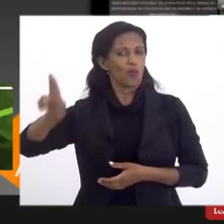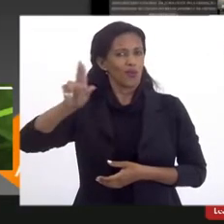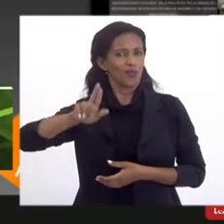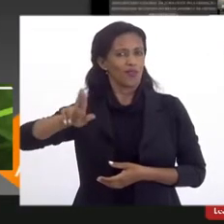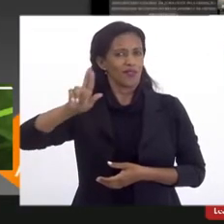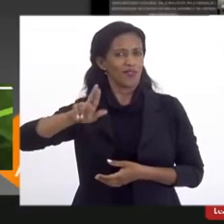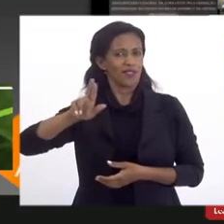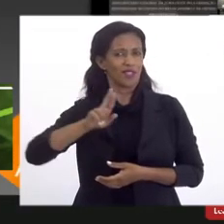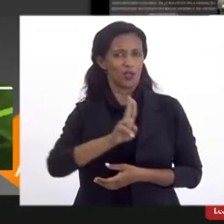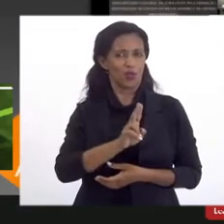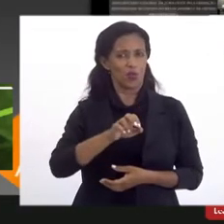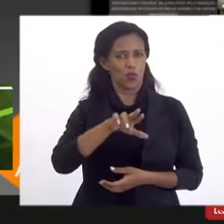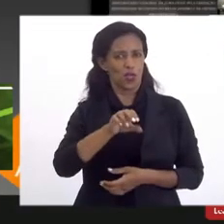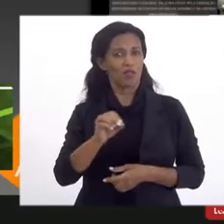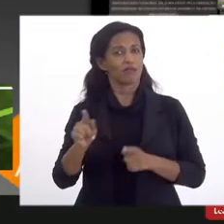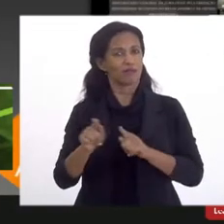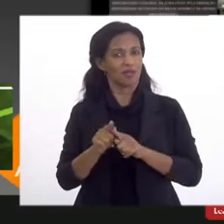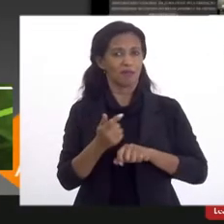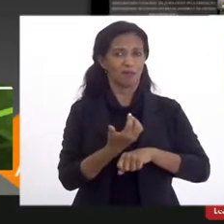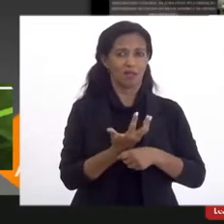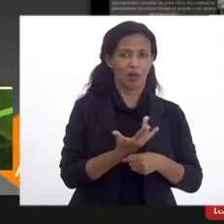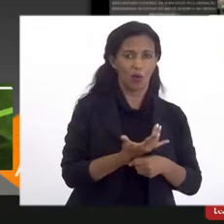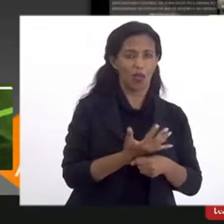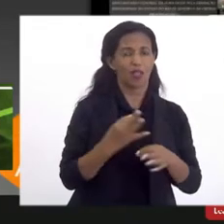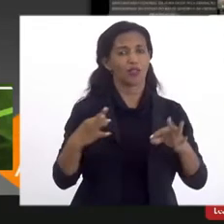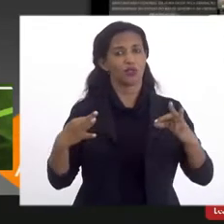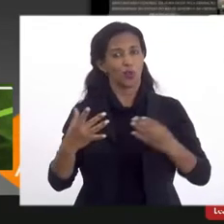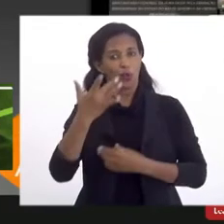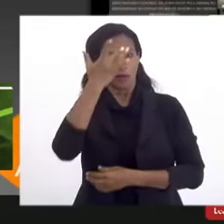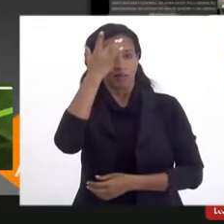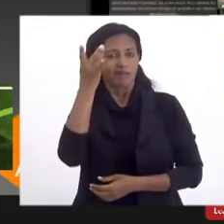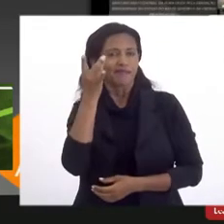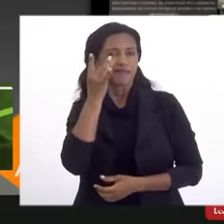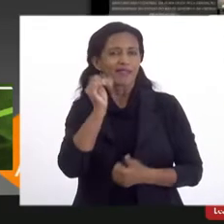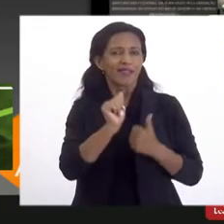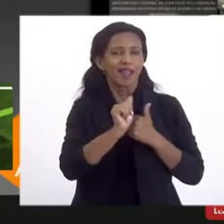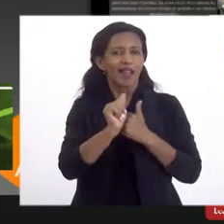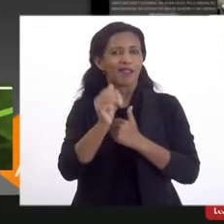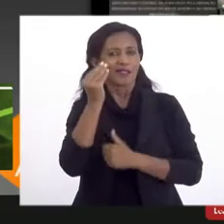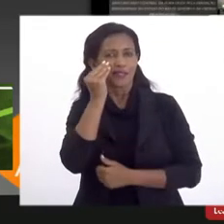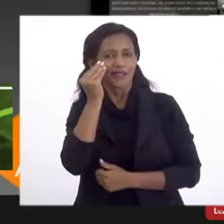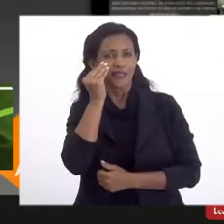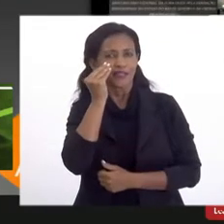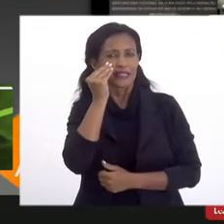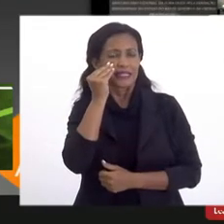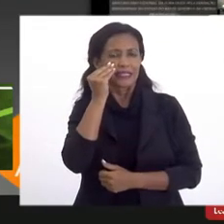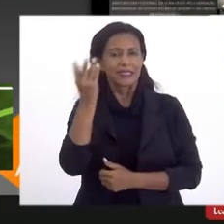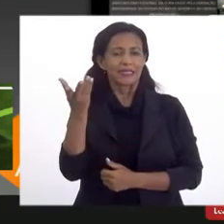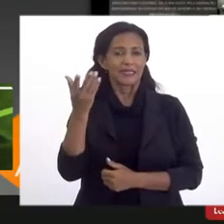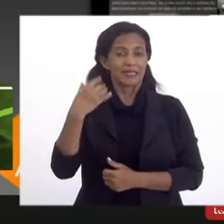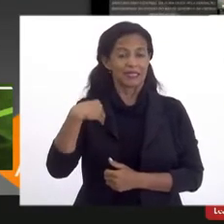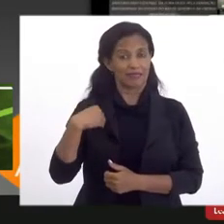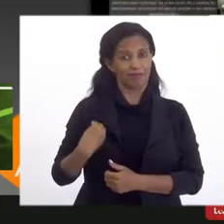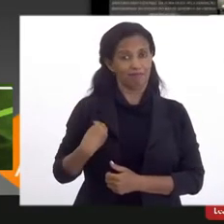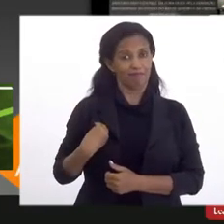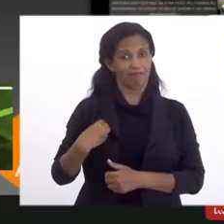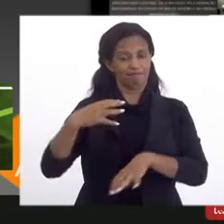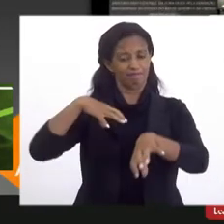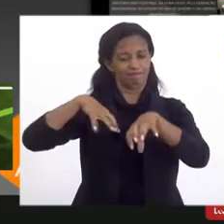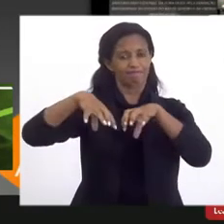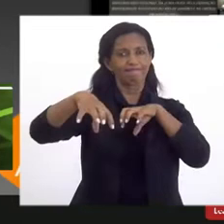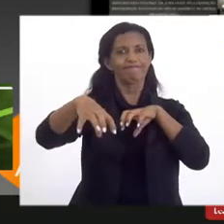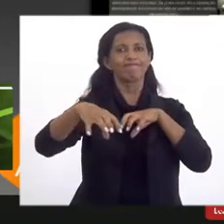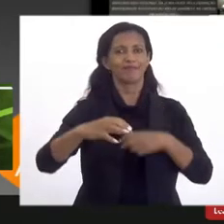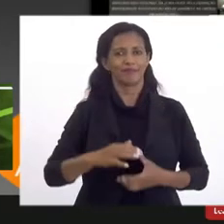comunidade universitária da UERJ, e a todos os presentes que estão acompanhando de forma síncrona e assíncrona, né?